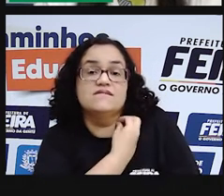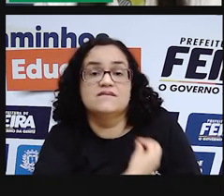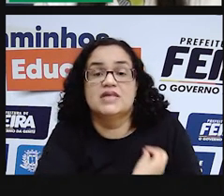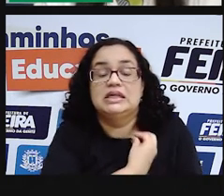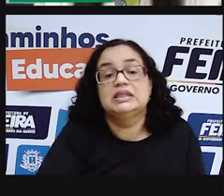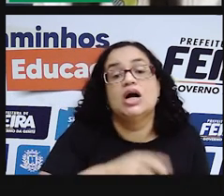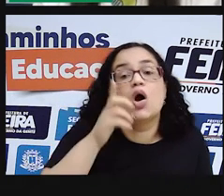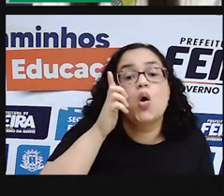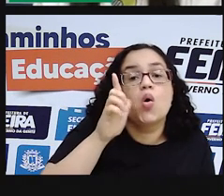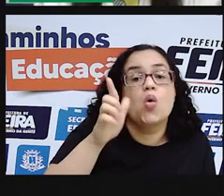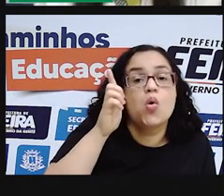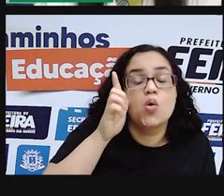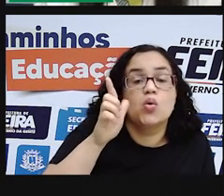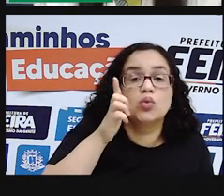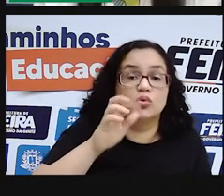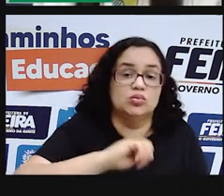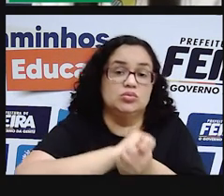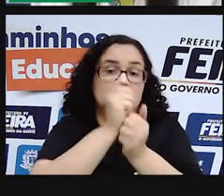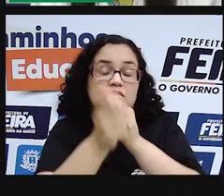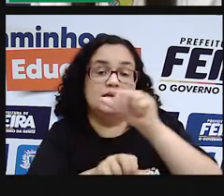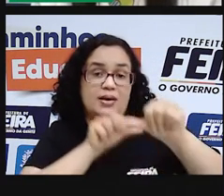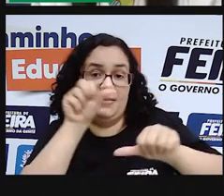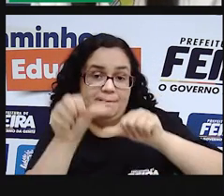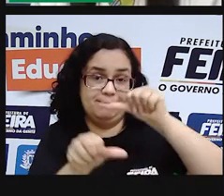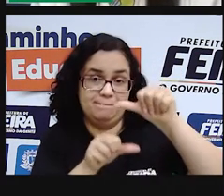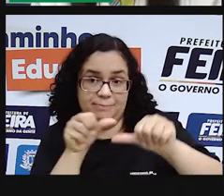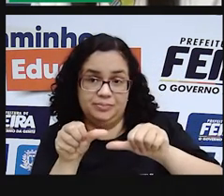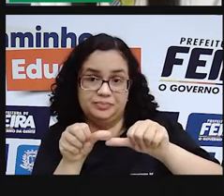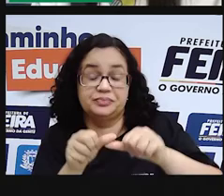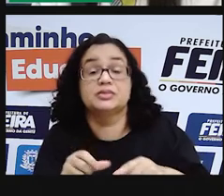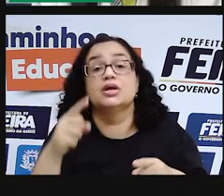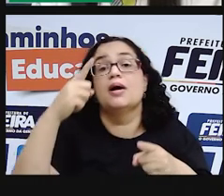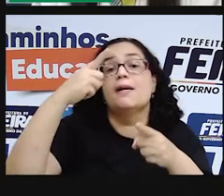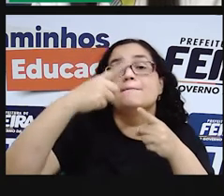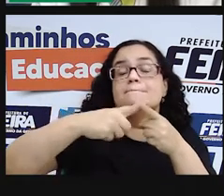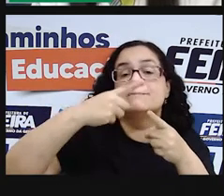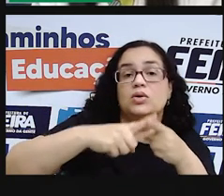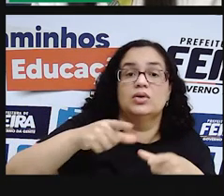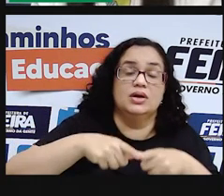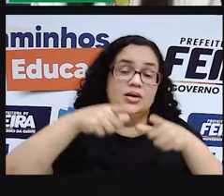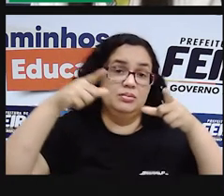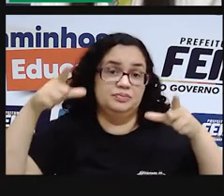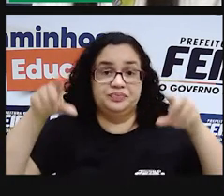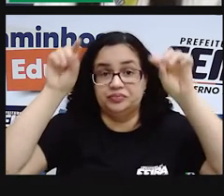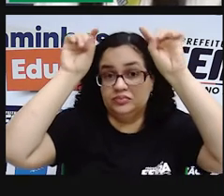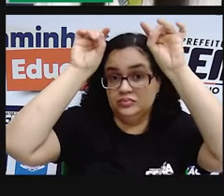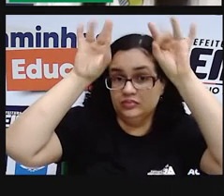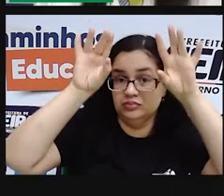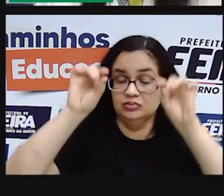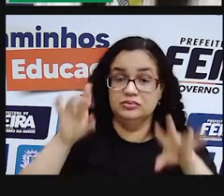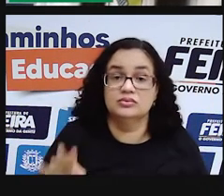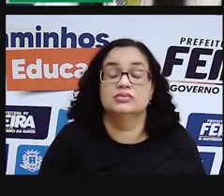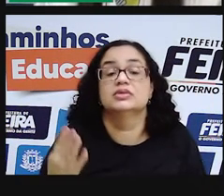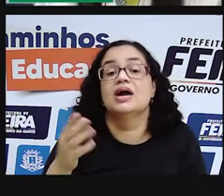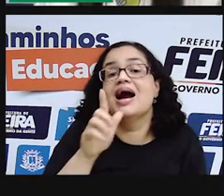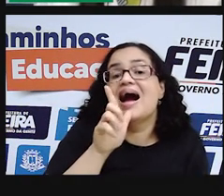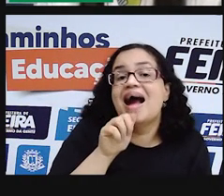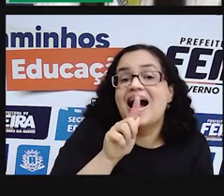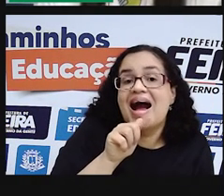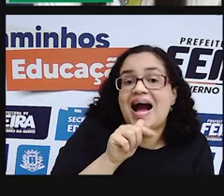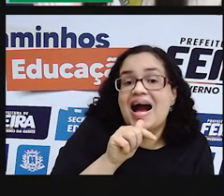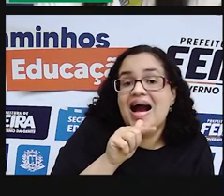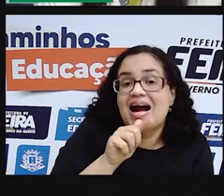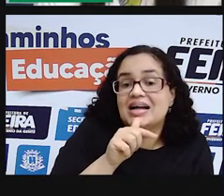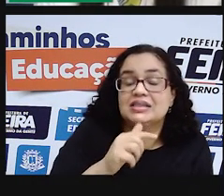conseguem se adaptar a essa mudança de água. Porque a maioria das espécies ou elas são de água viva ou de